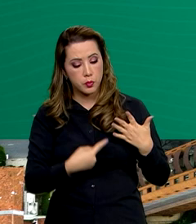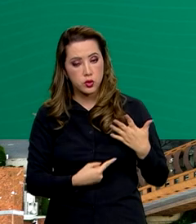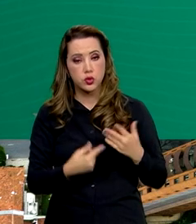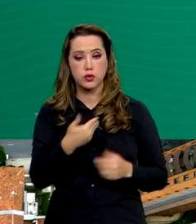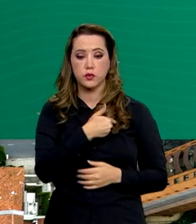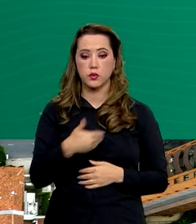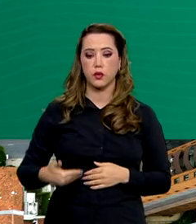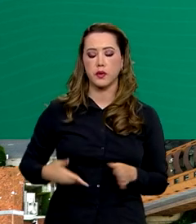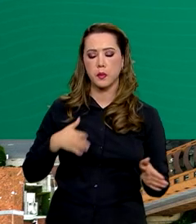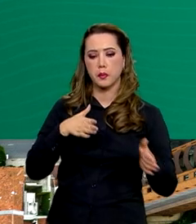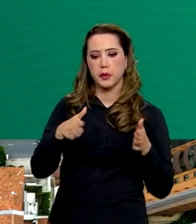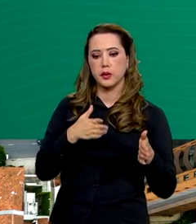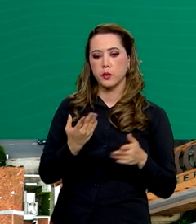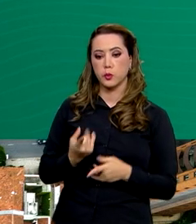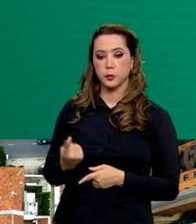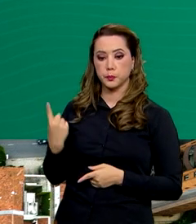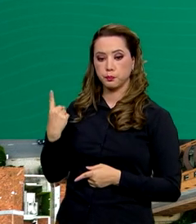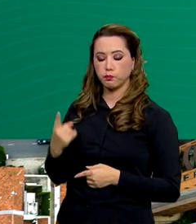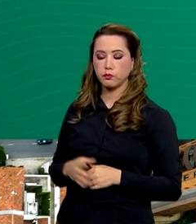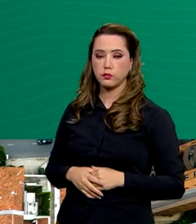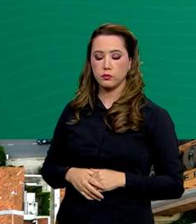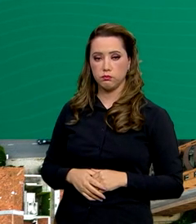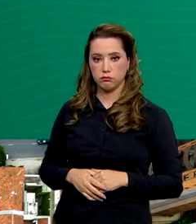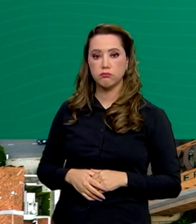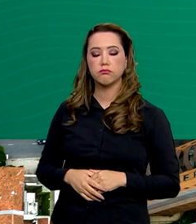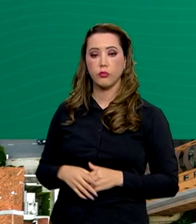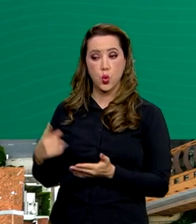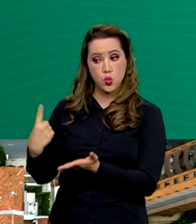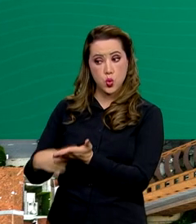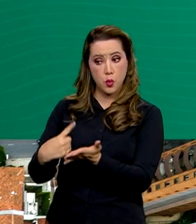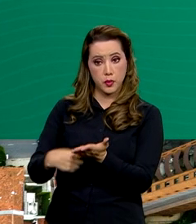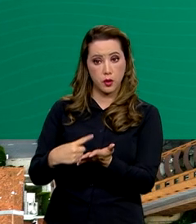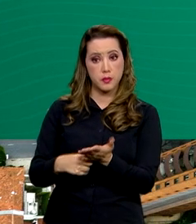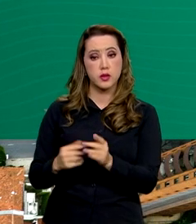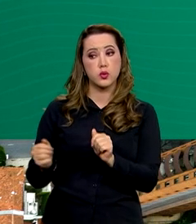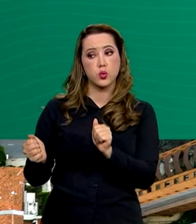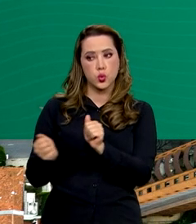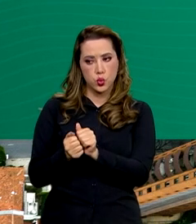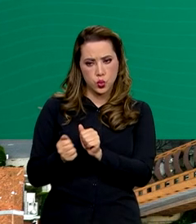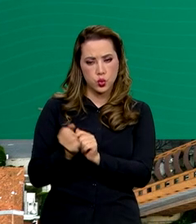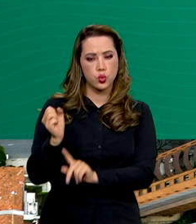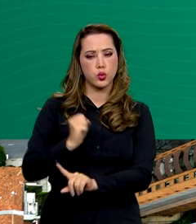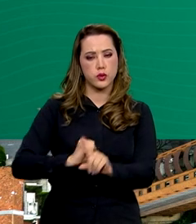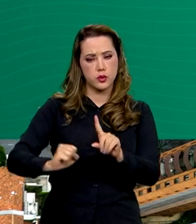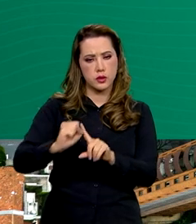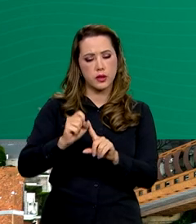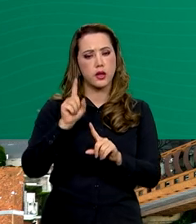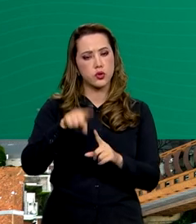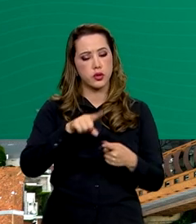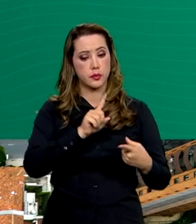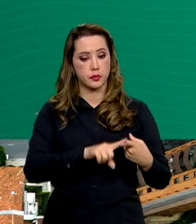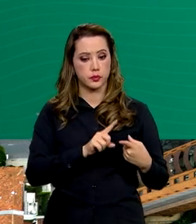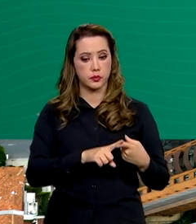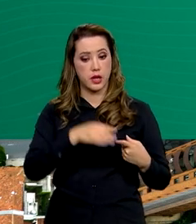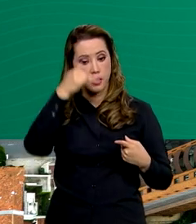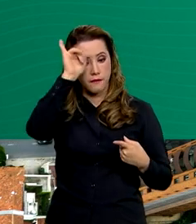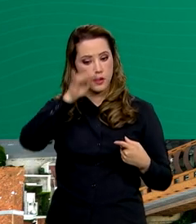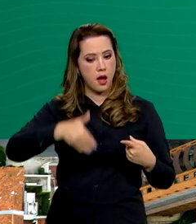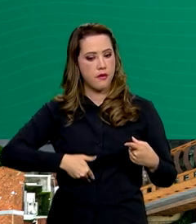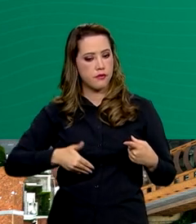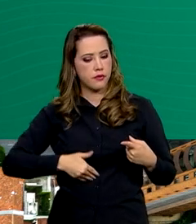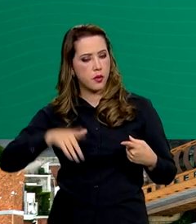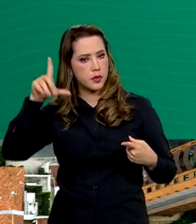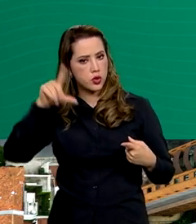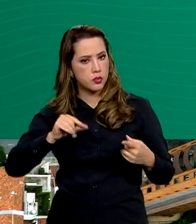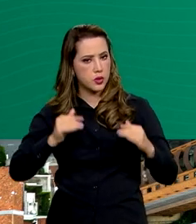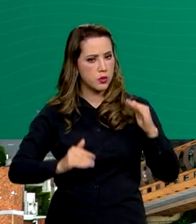2024-2027, acordadas com o apoio da participação social, são combate à fome e